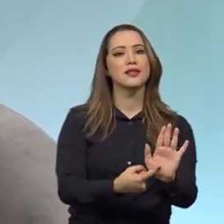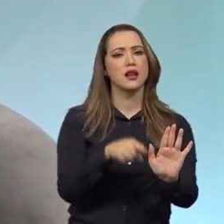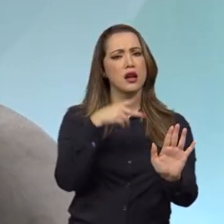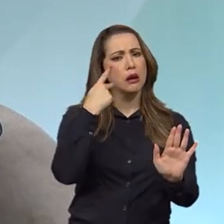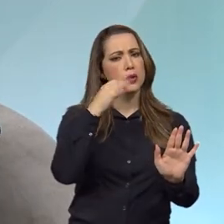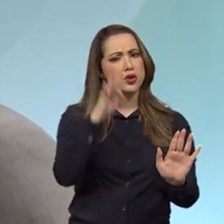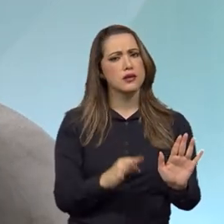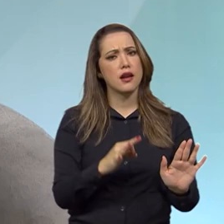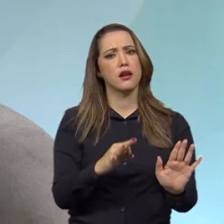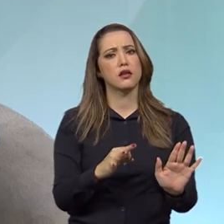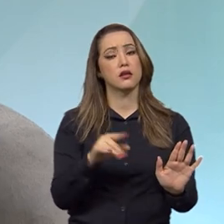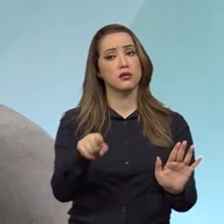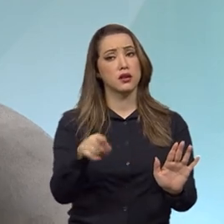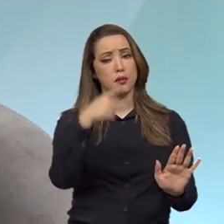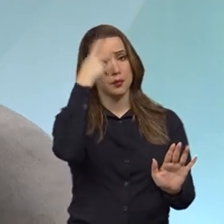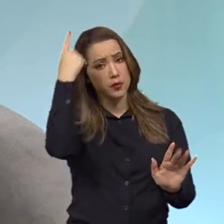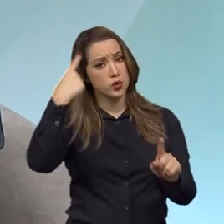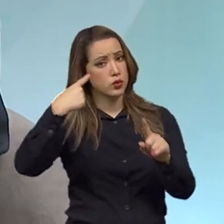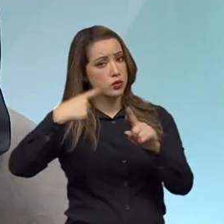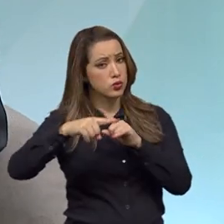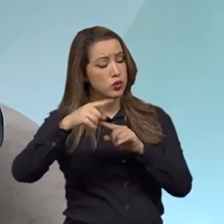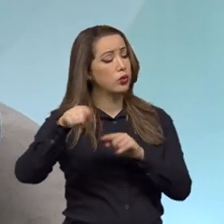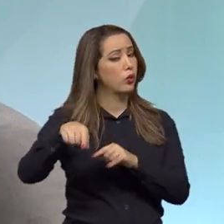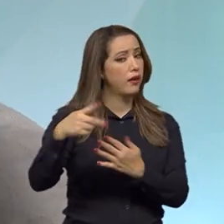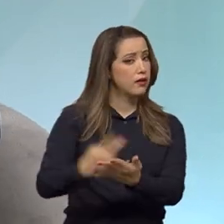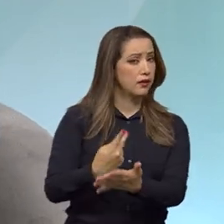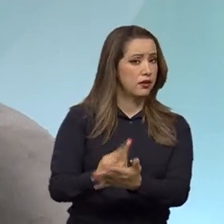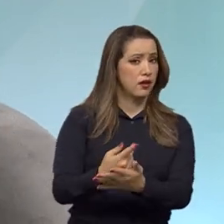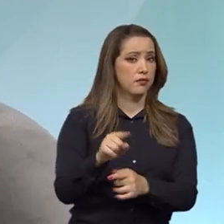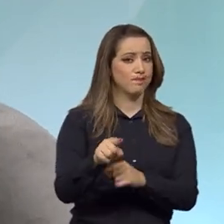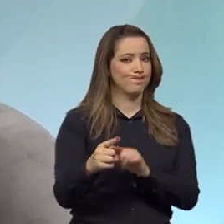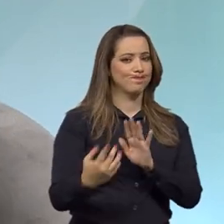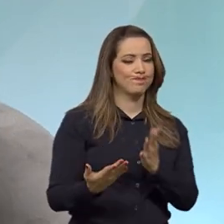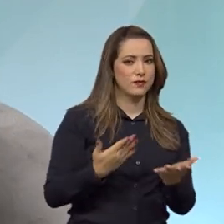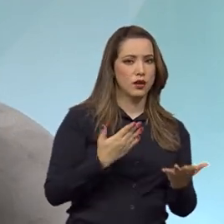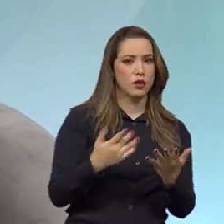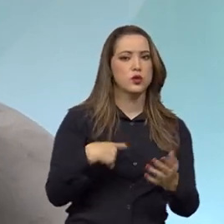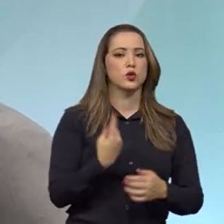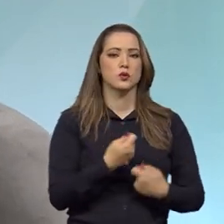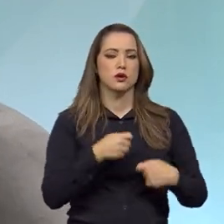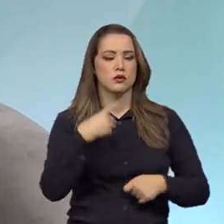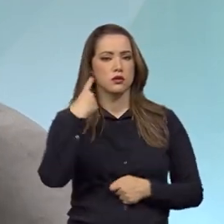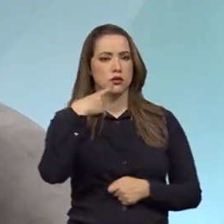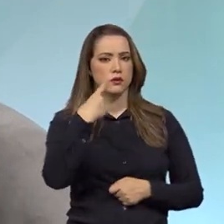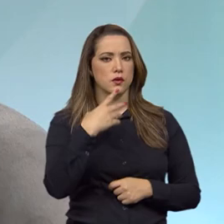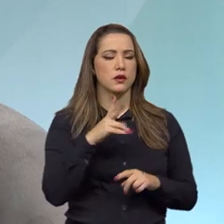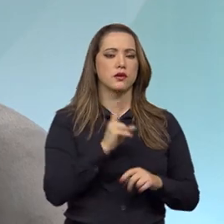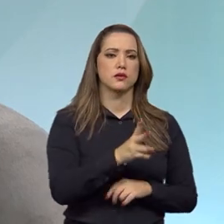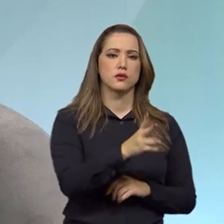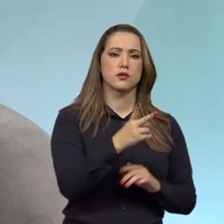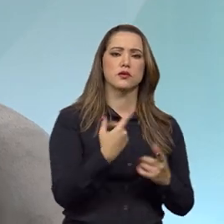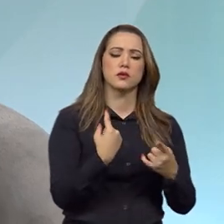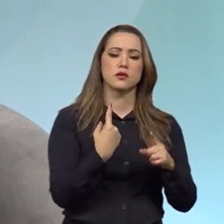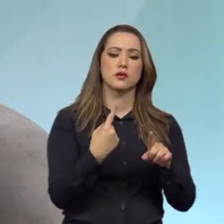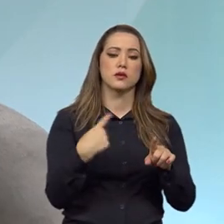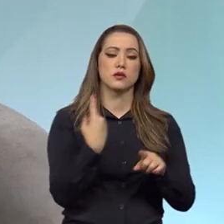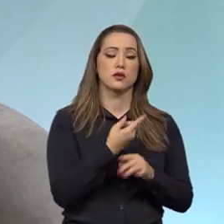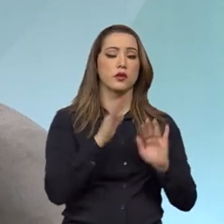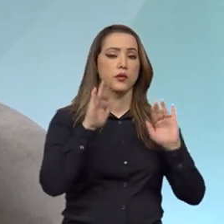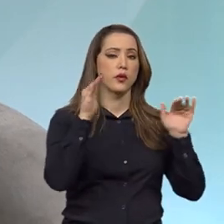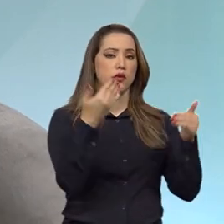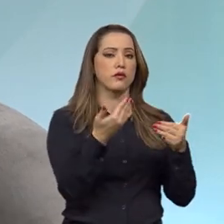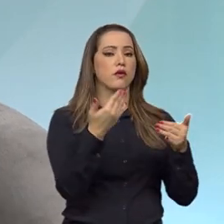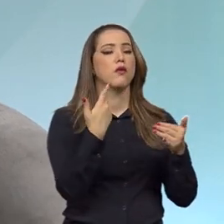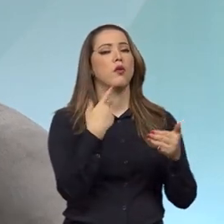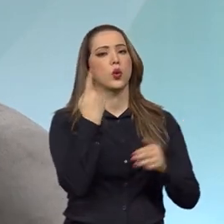pública e todo esse caminho, esse íter que foi trilhado para que nós pudéssemos chegar ao fim e ao cabo numa política pública